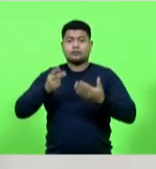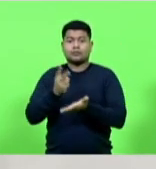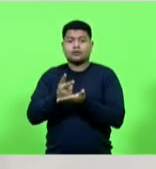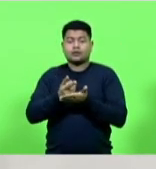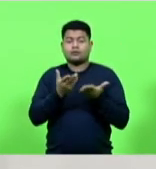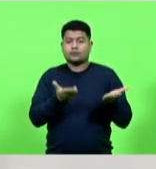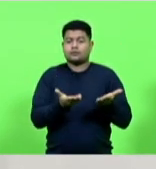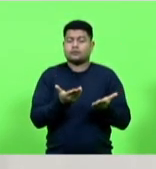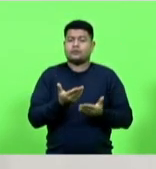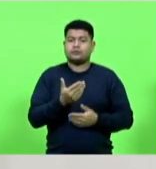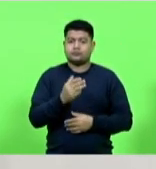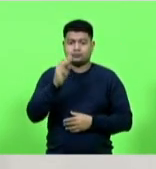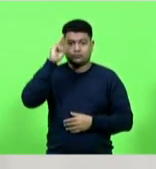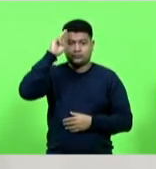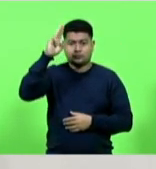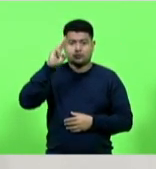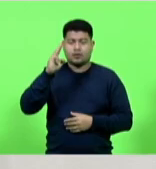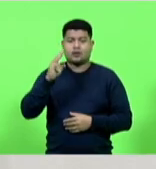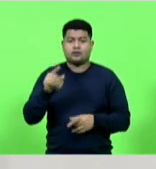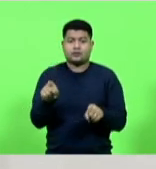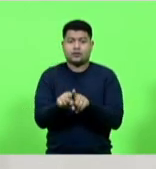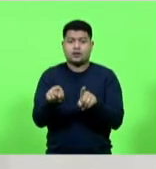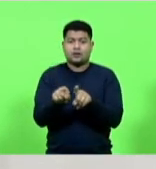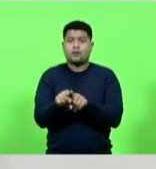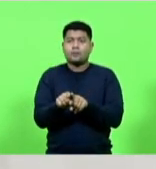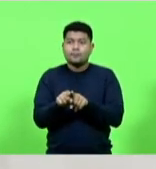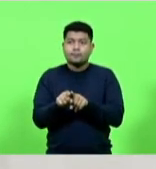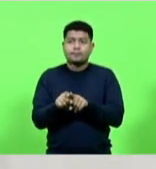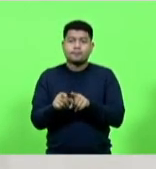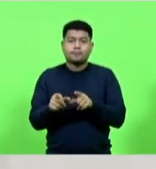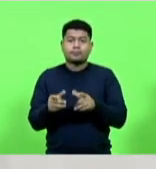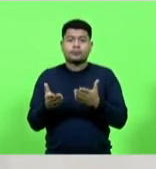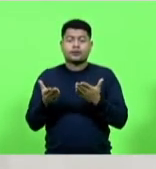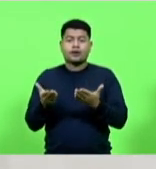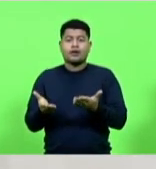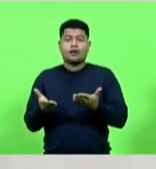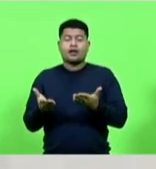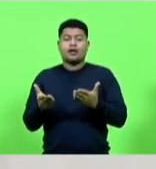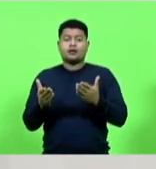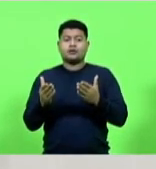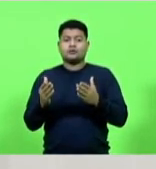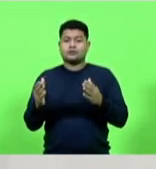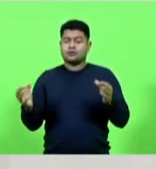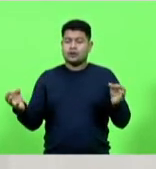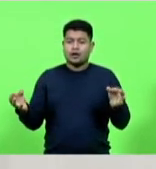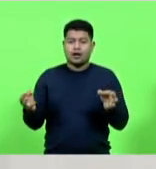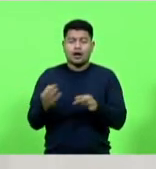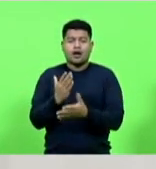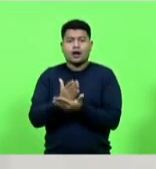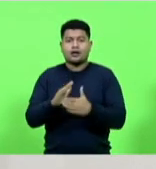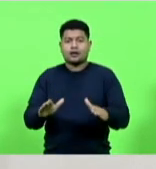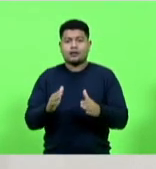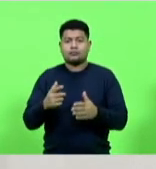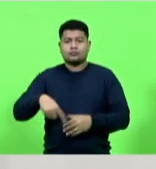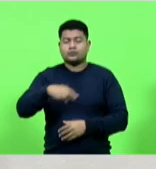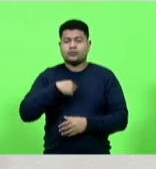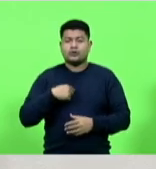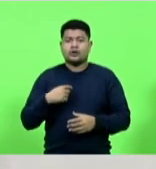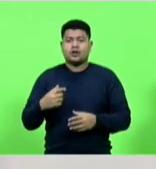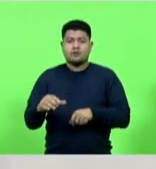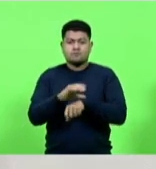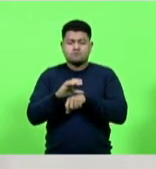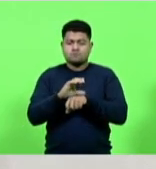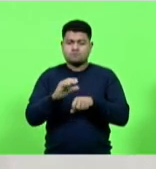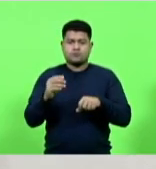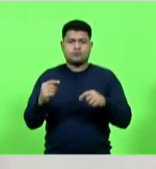no cargo e que também põe fim ao clima de insegurança institucional permitindo que a partir de agora possamos nos concentrar